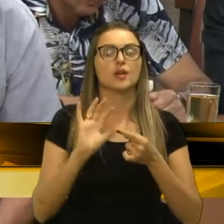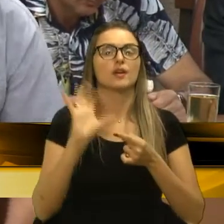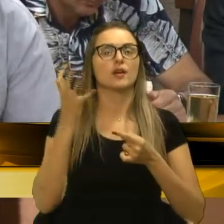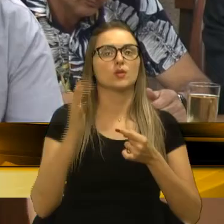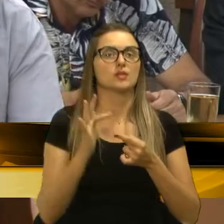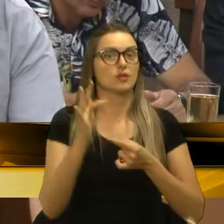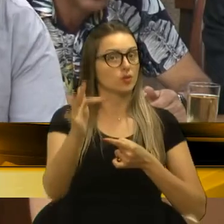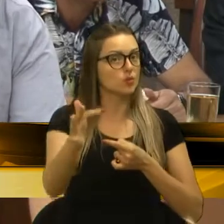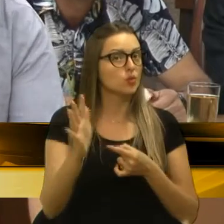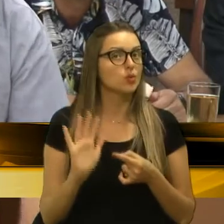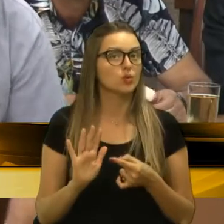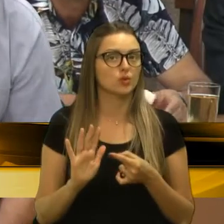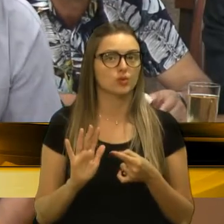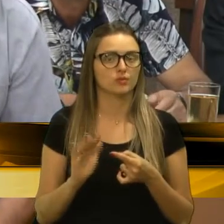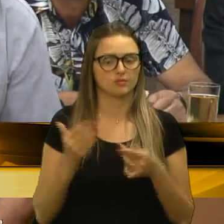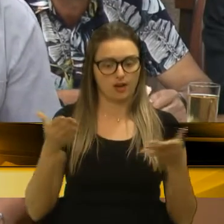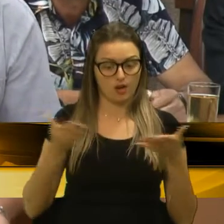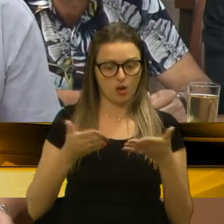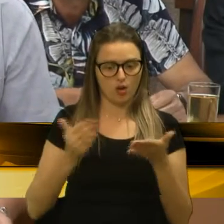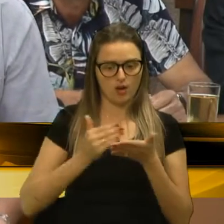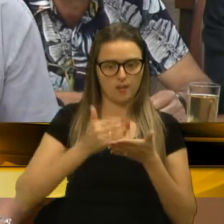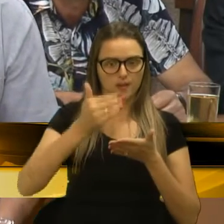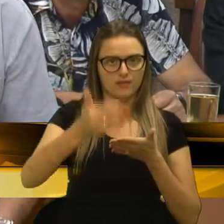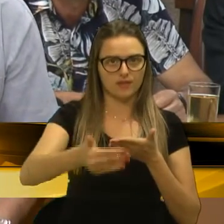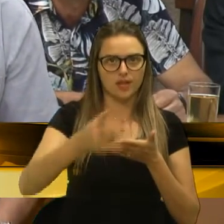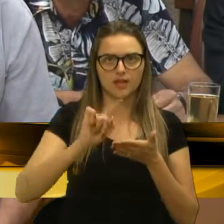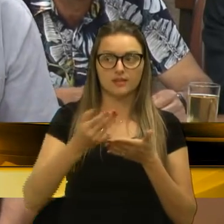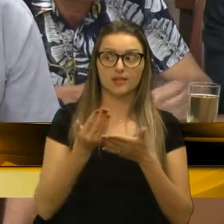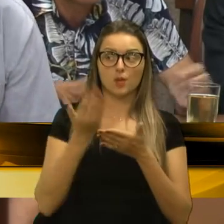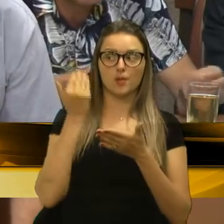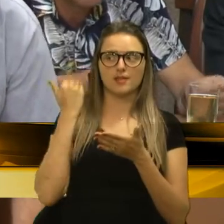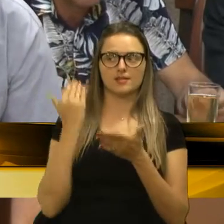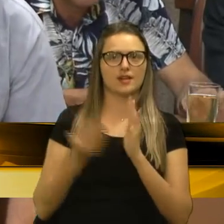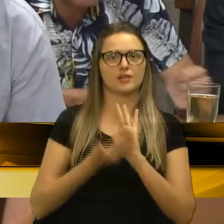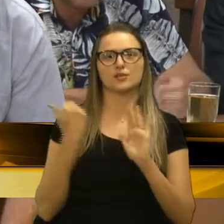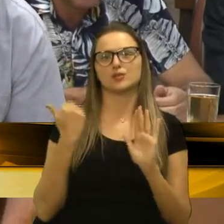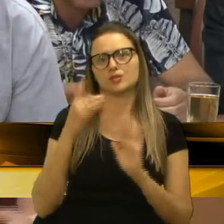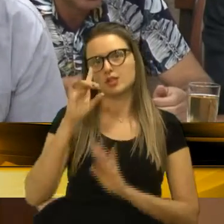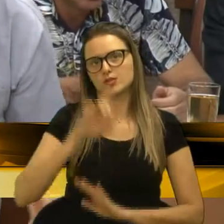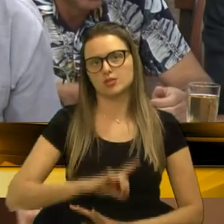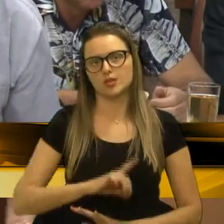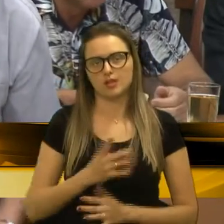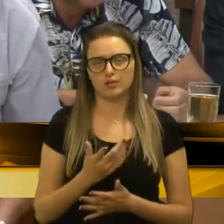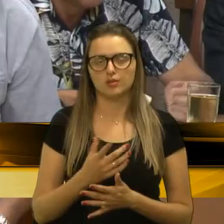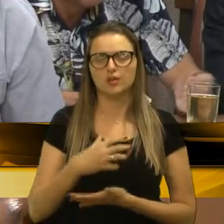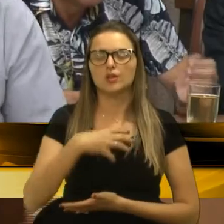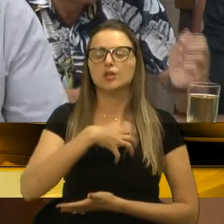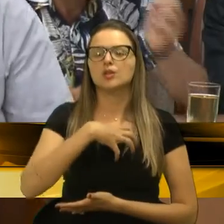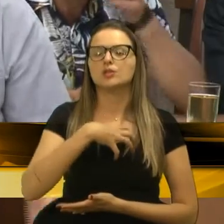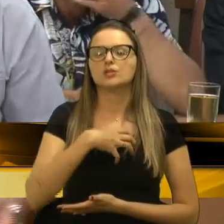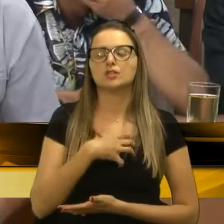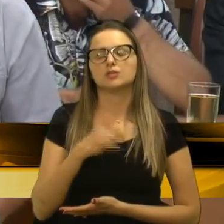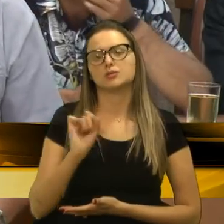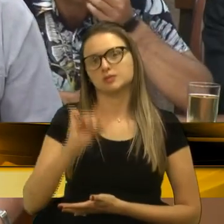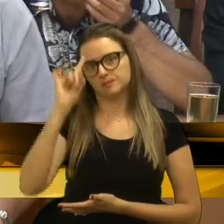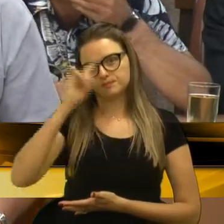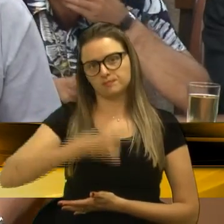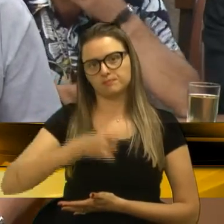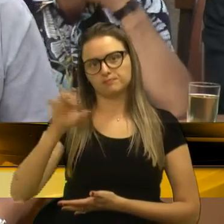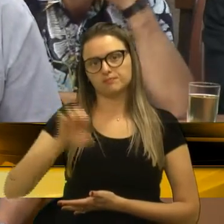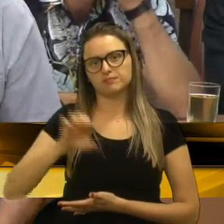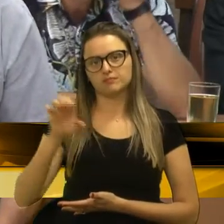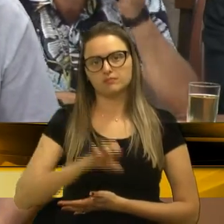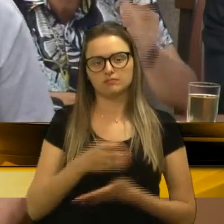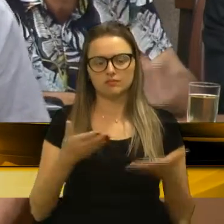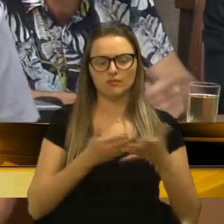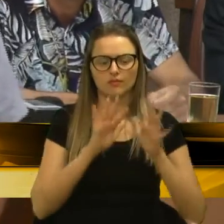não dá para discutir uma situação que está dessa forma que foi imposta ao governo, ao apagar